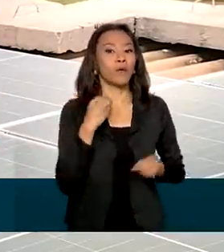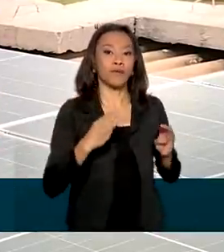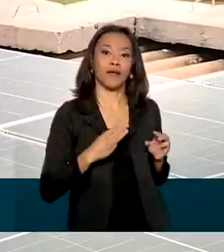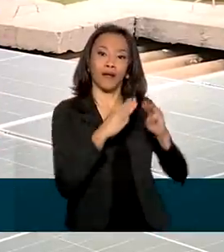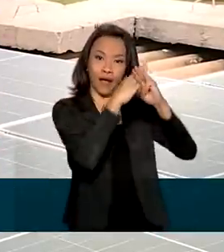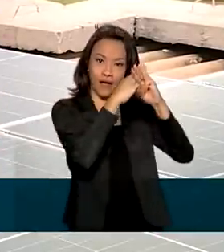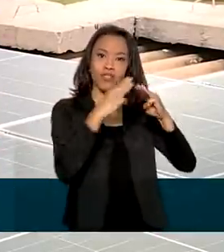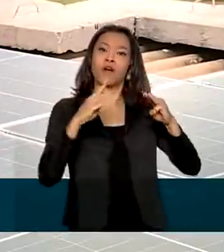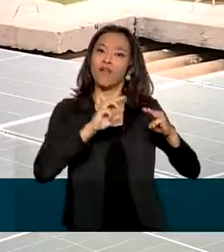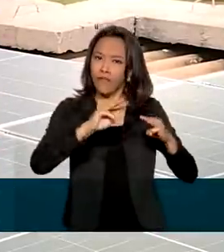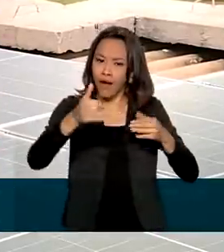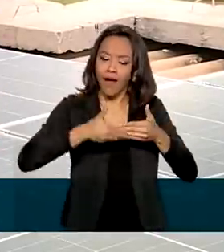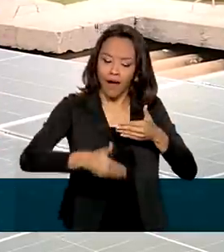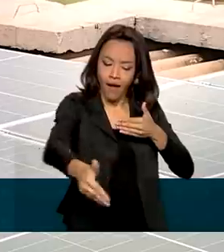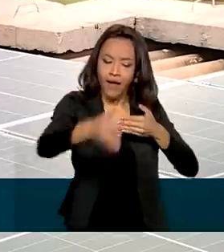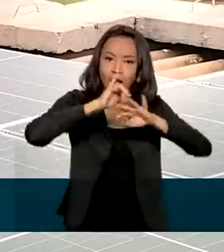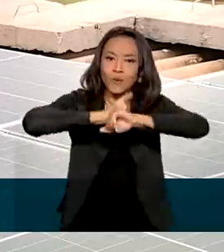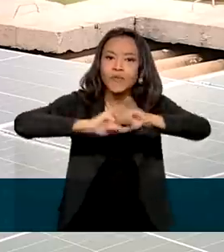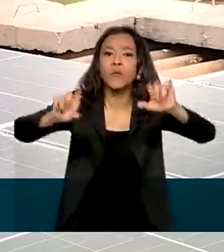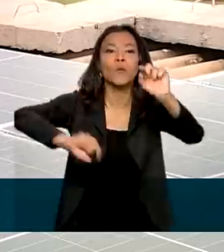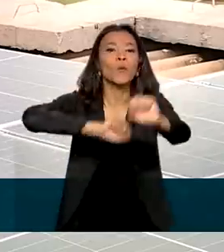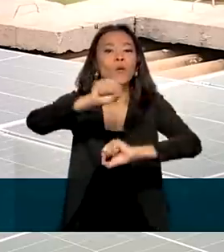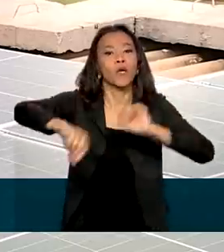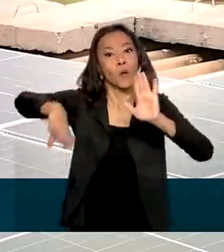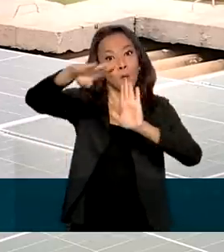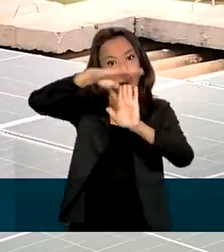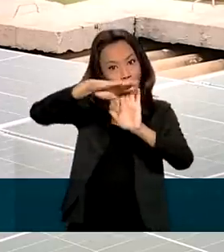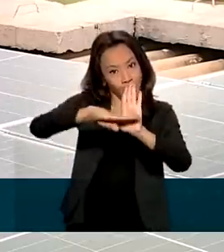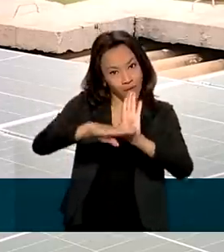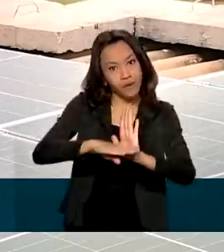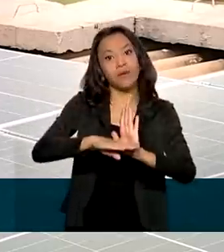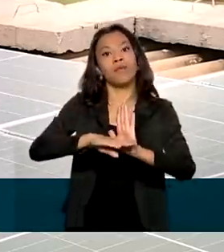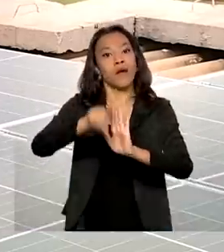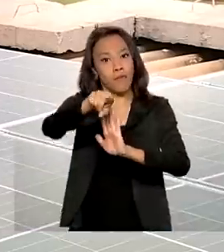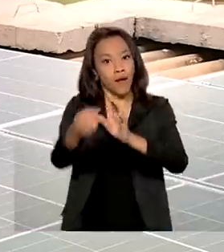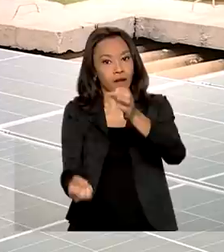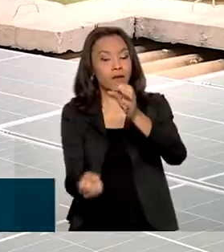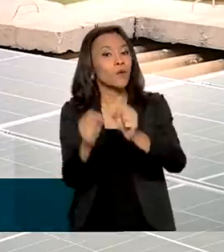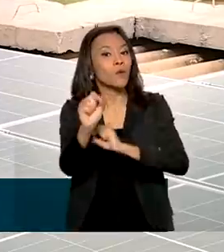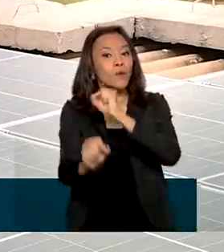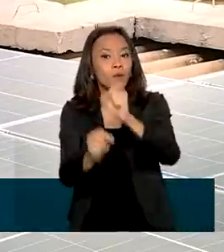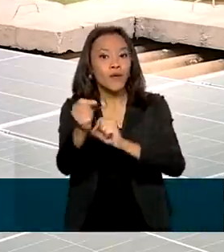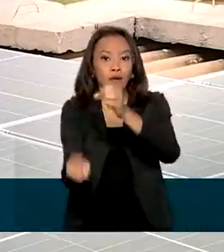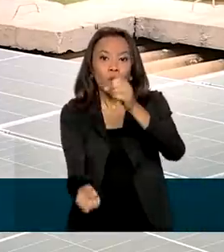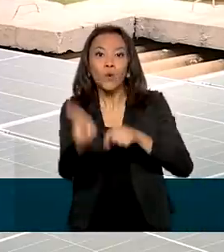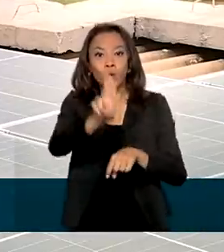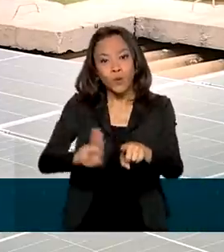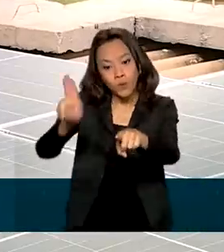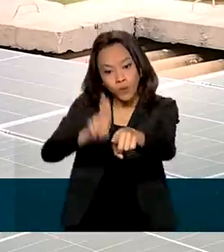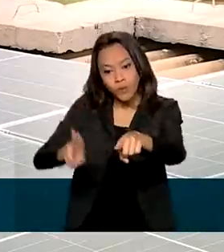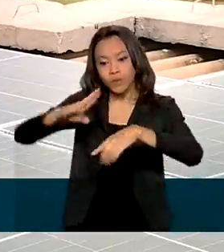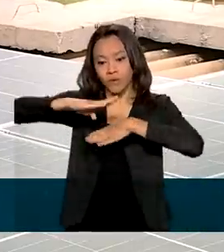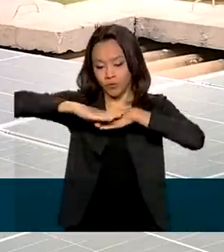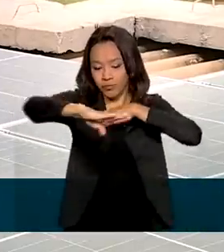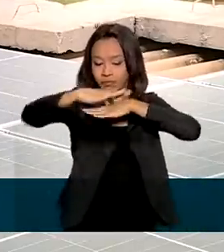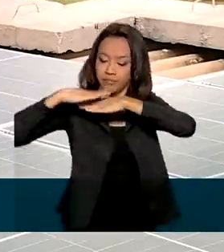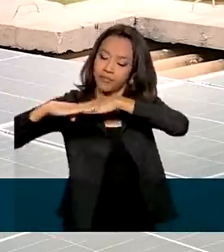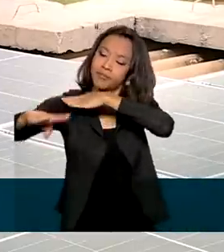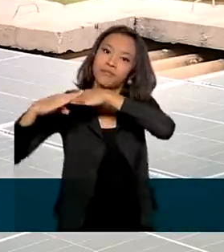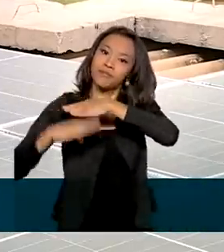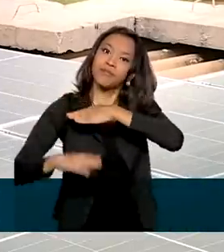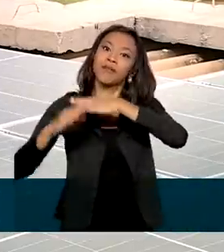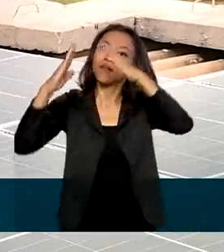anunciou que vai lançar um programa destinado à implantação de energia solar nas residências brasileiras.